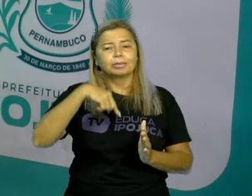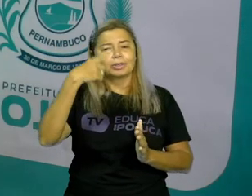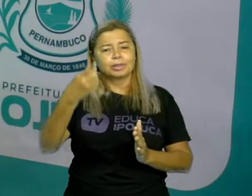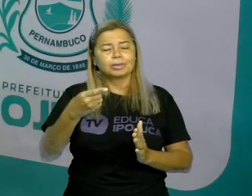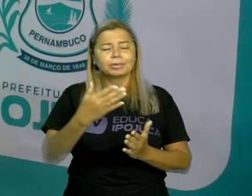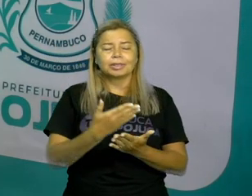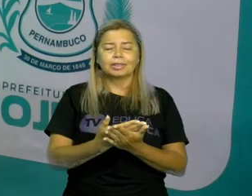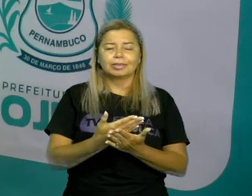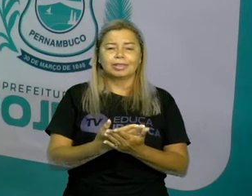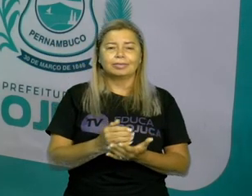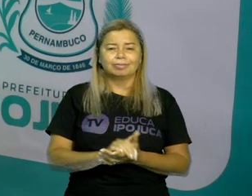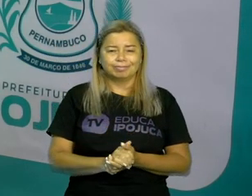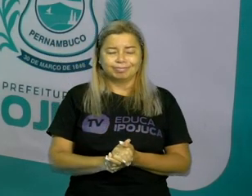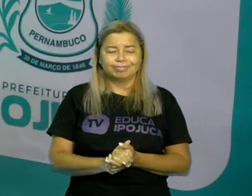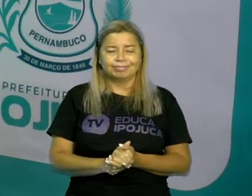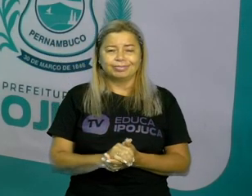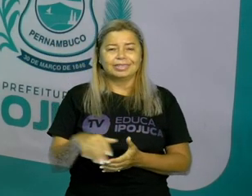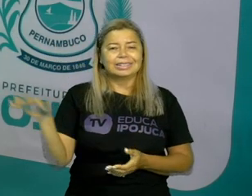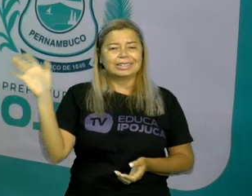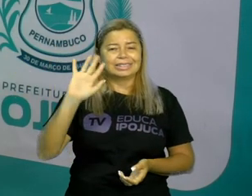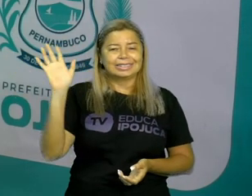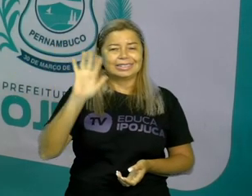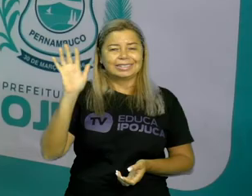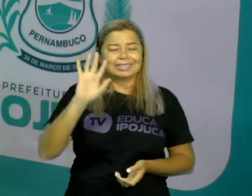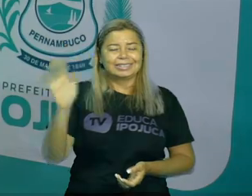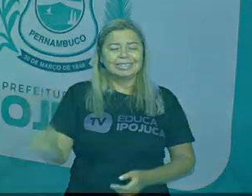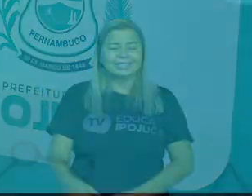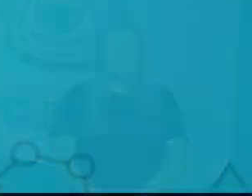na próxima aula, se Deus quiser.